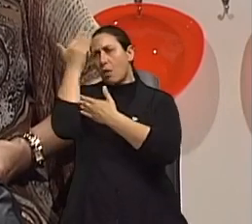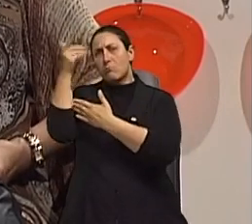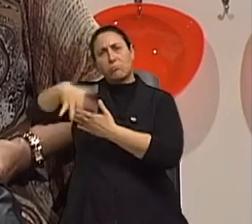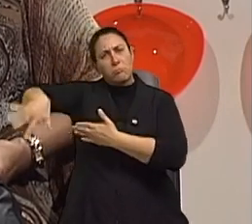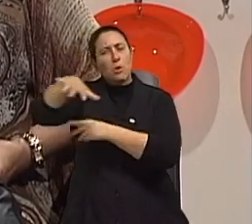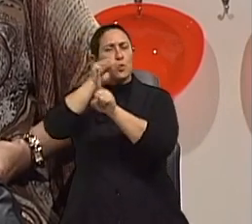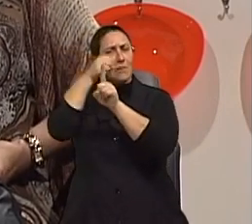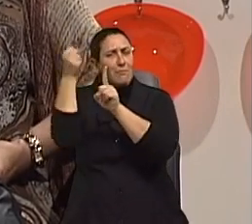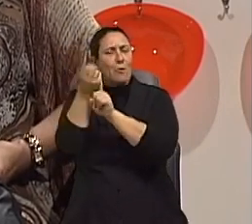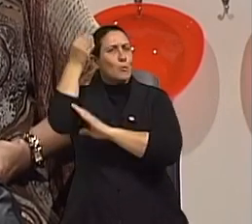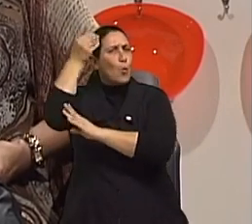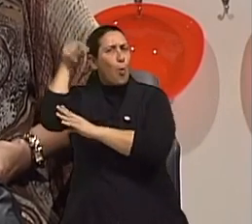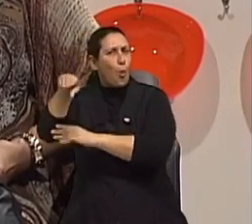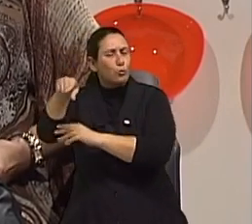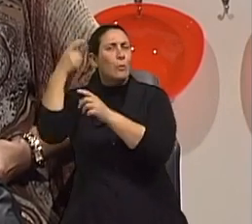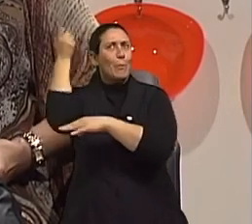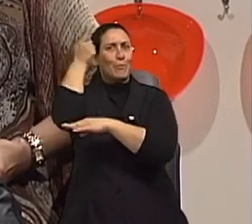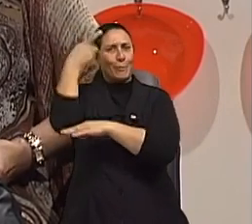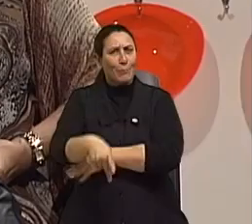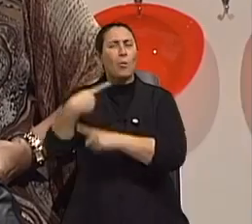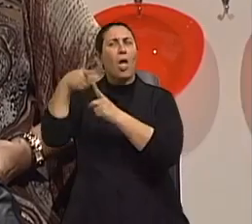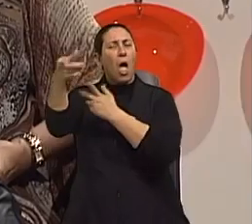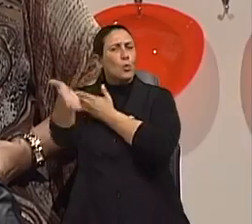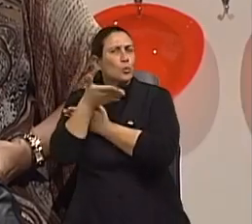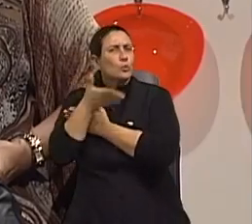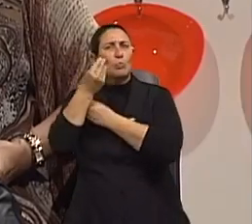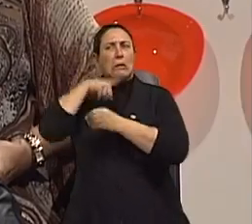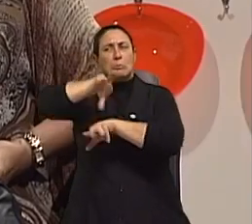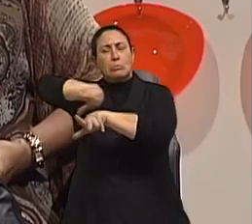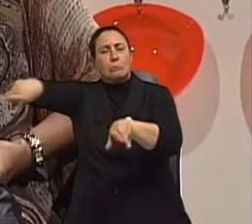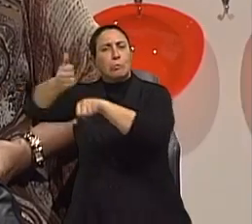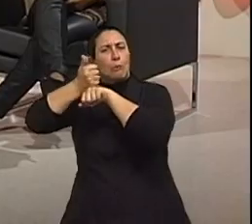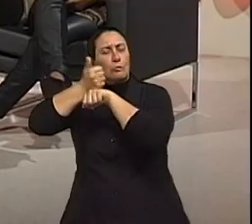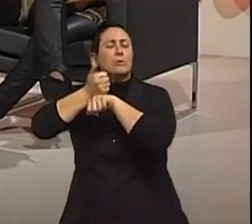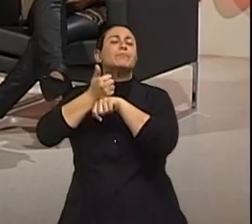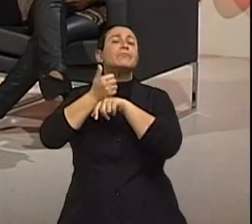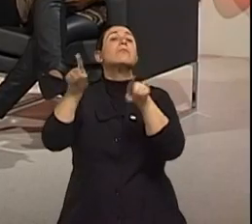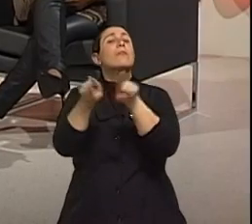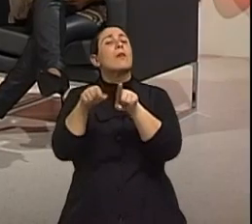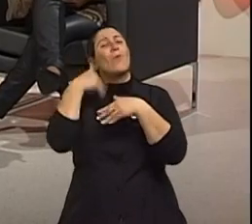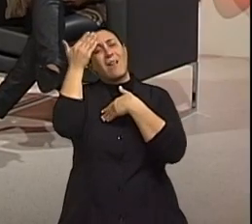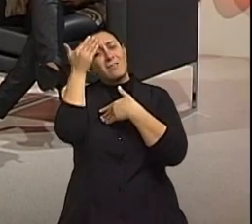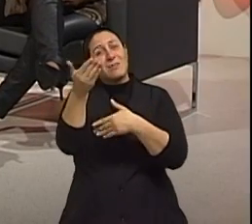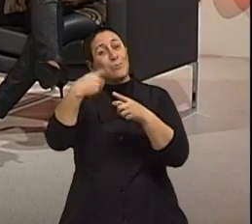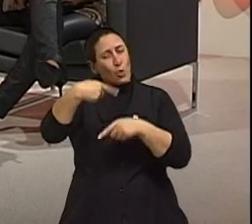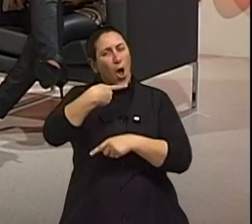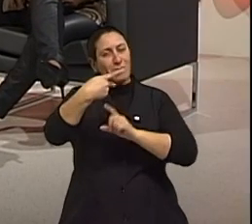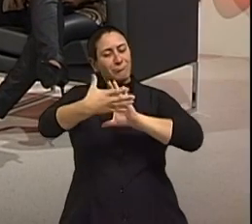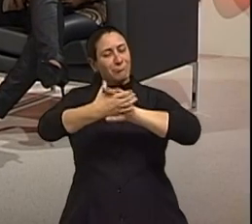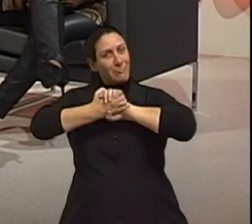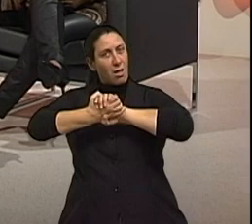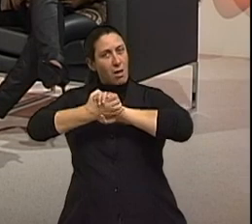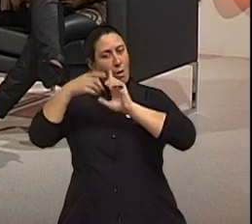sociedade também. Importante para a gente fazer essa conexão com a comunidade, né? Eu quero lhe agradecer que a gente se dê as mãos, porque